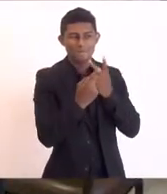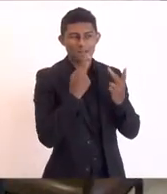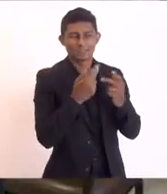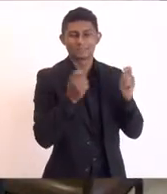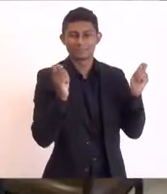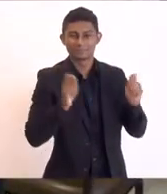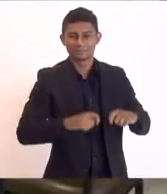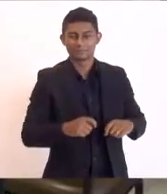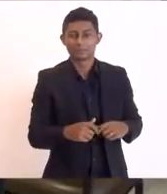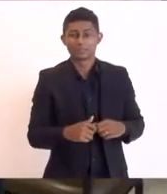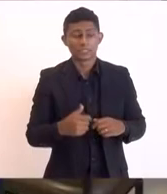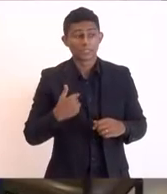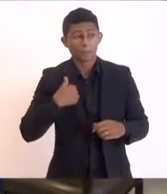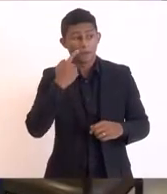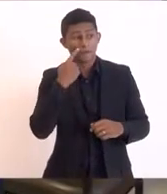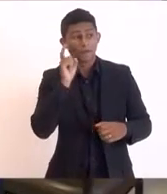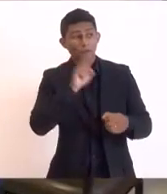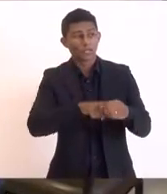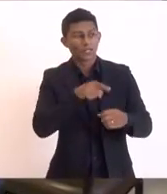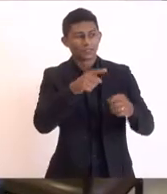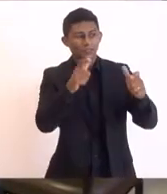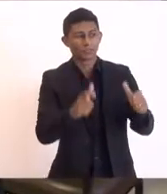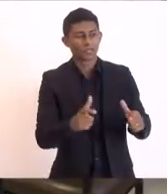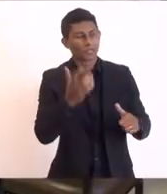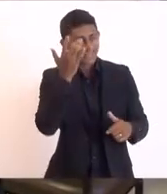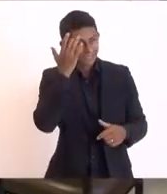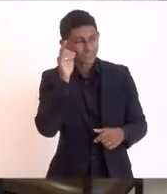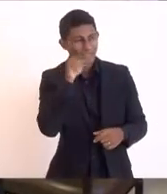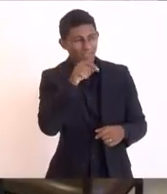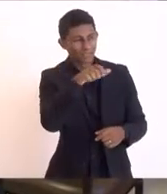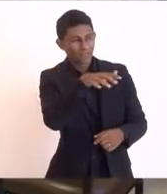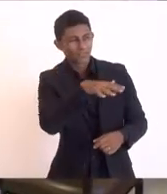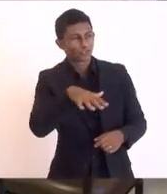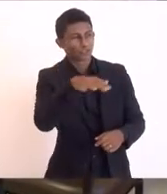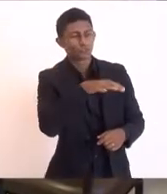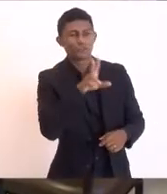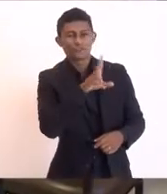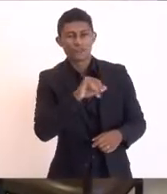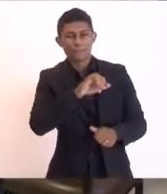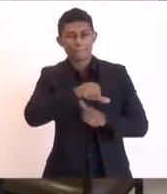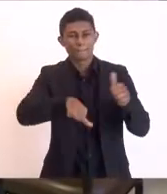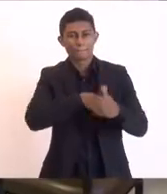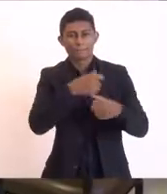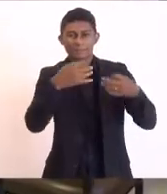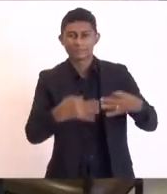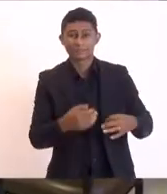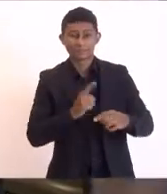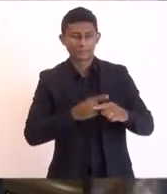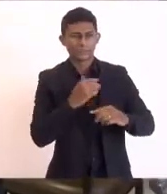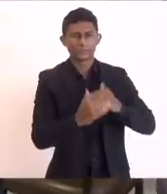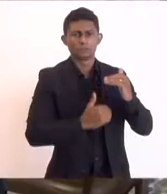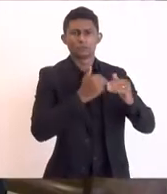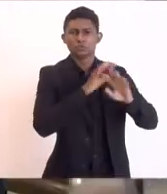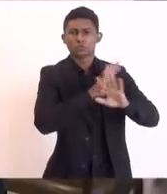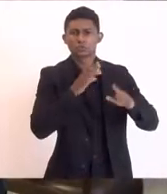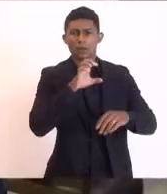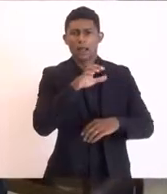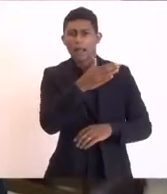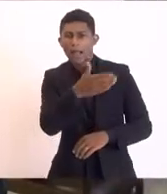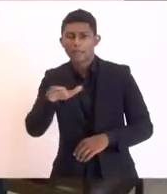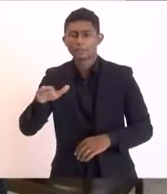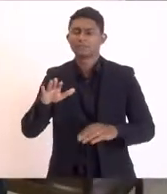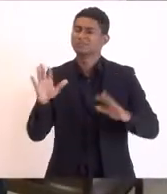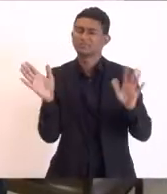Codim que eu já estive lá e eu acredito que vai mudar a cara ali da região porque vai trazer desenvolvimento não só para Casimiro de Abreu mas também